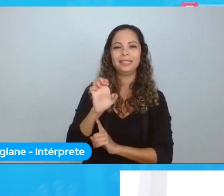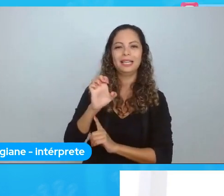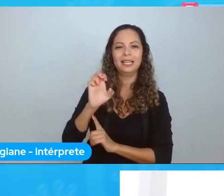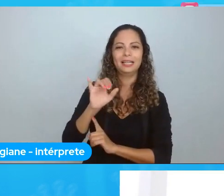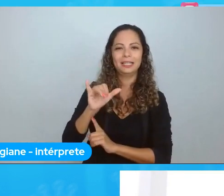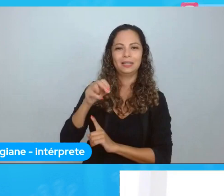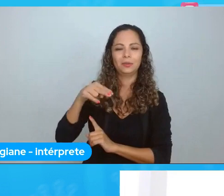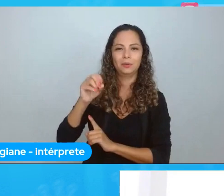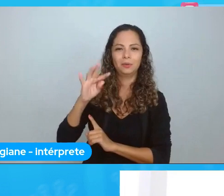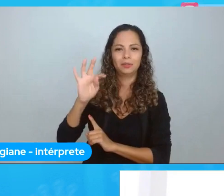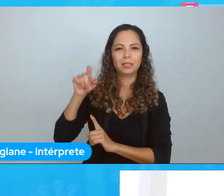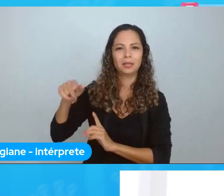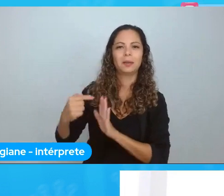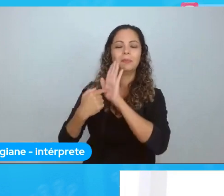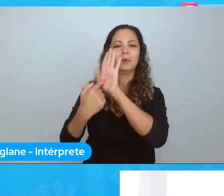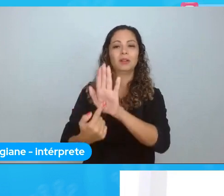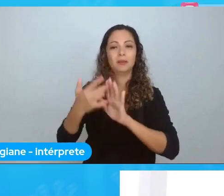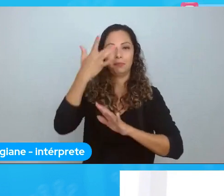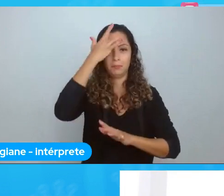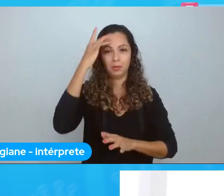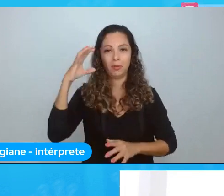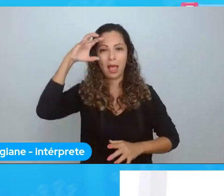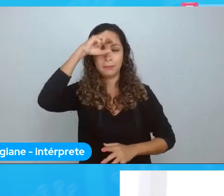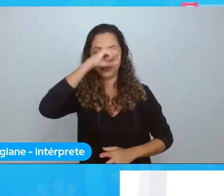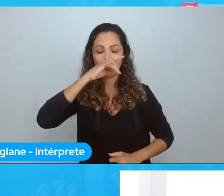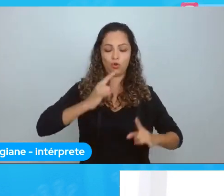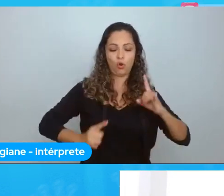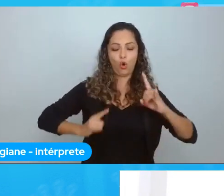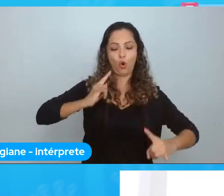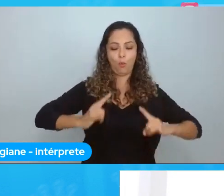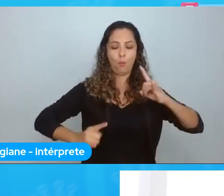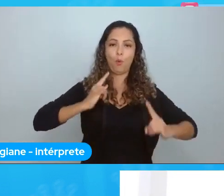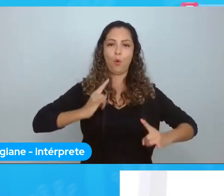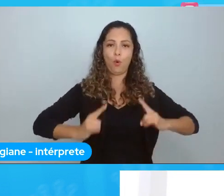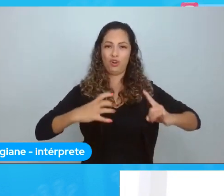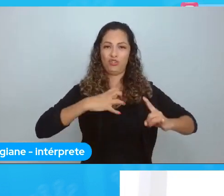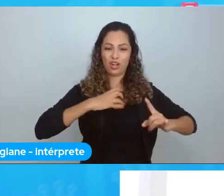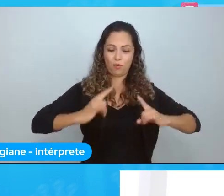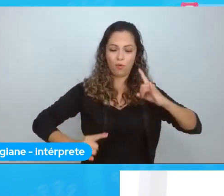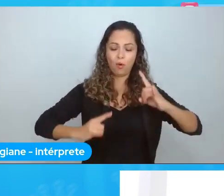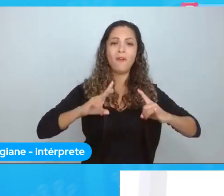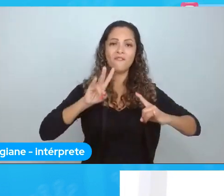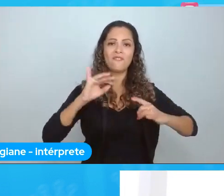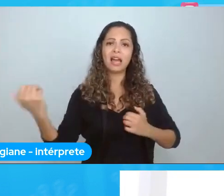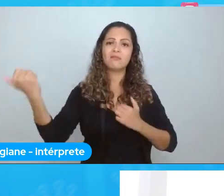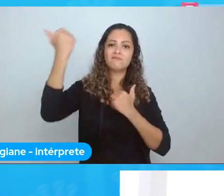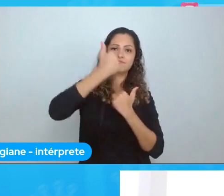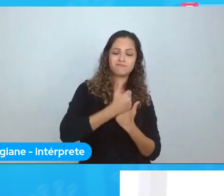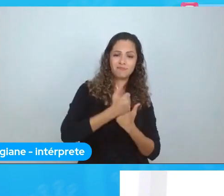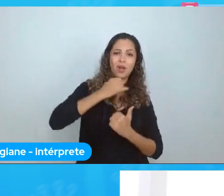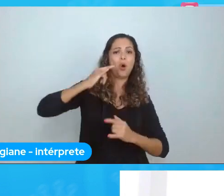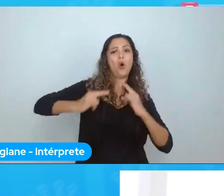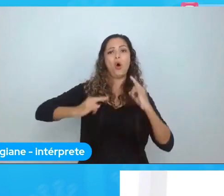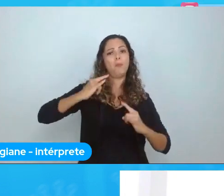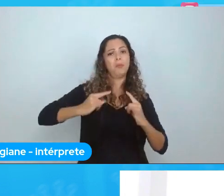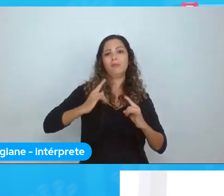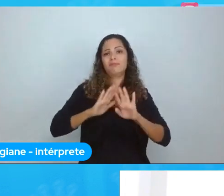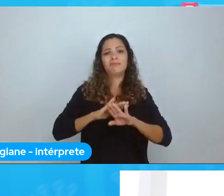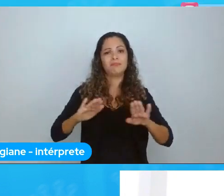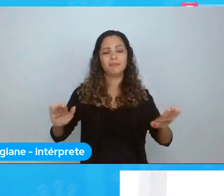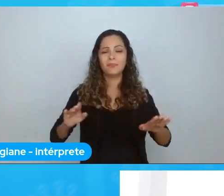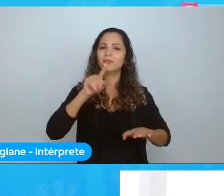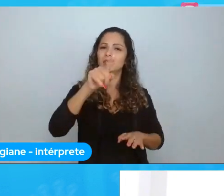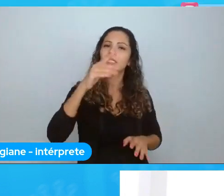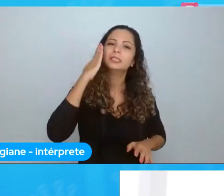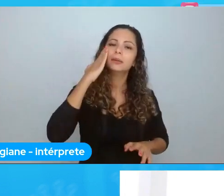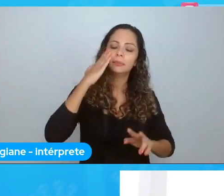eles falam que quem aprende como um robô vai ser substituído como um robô. Então não sejam um robô. Sejam uma pessoa. Saibam dividir os tempos.